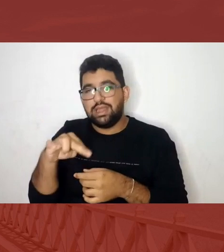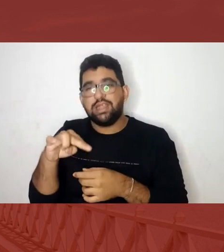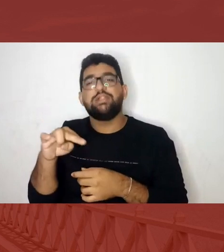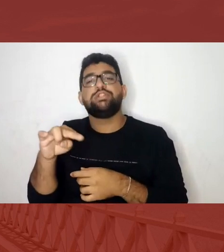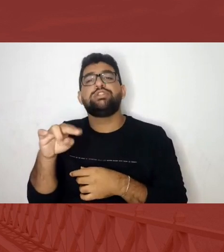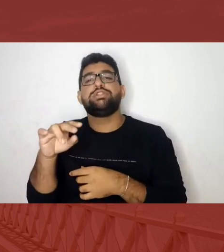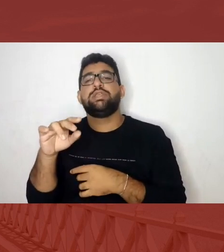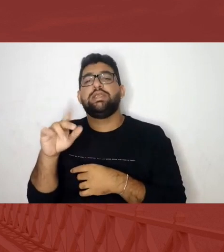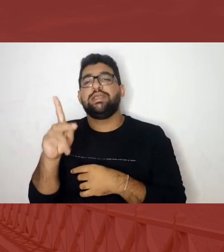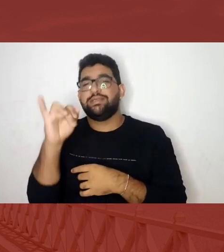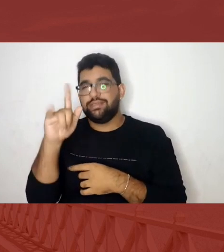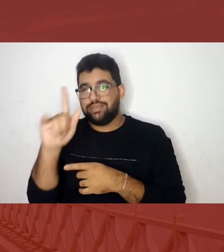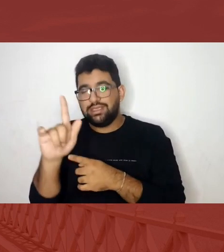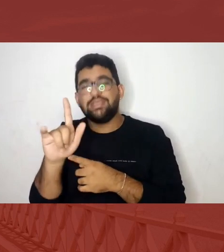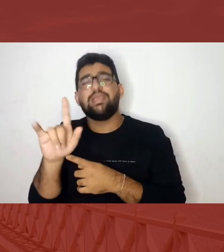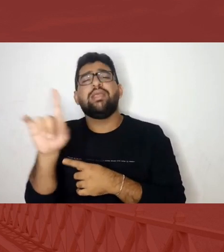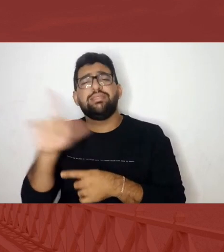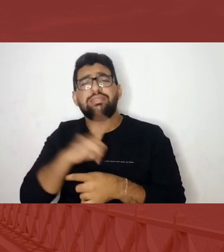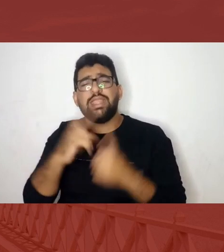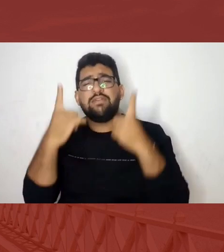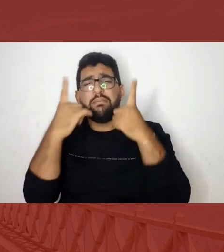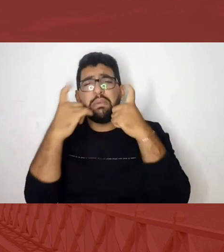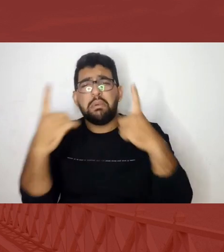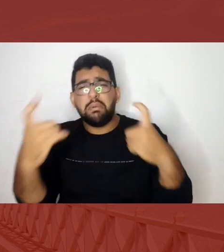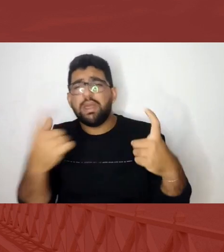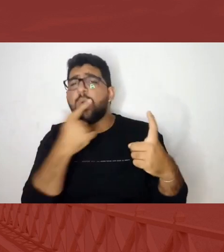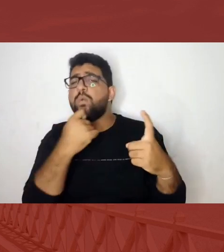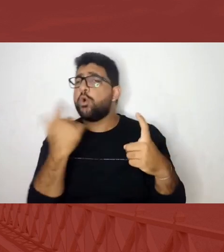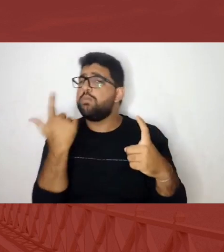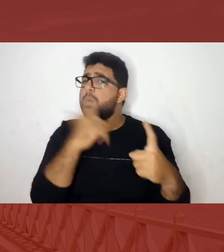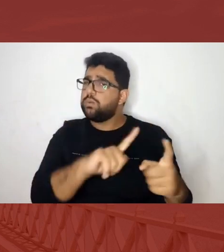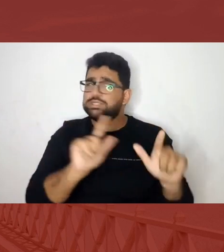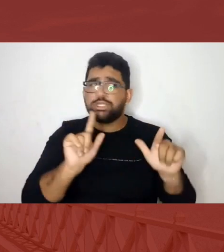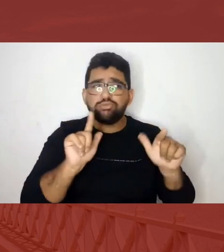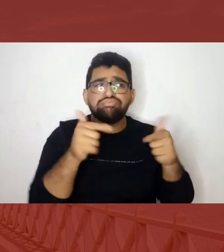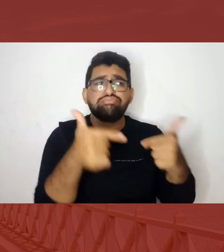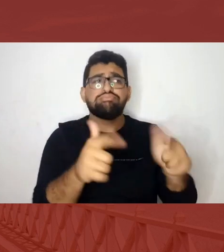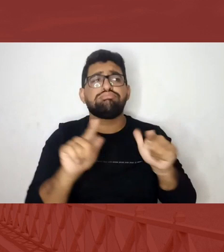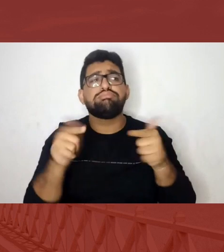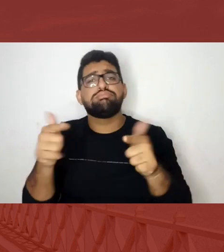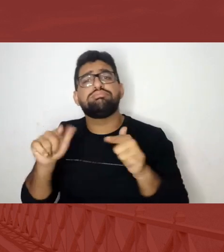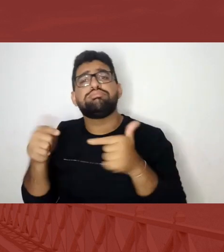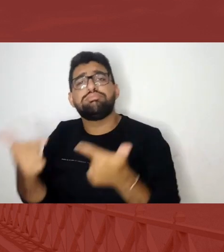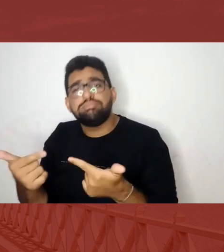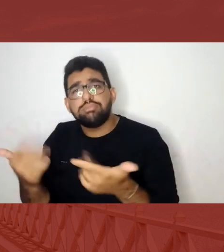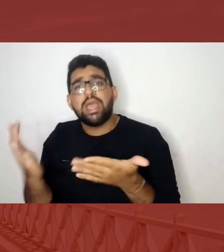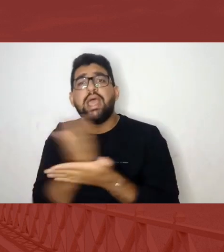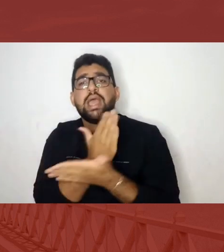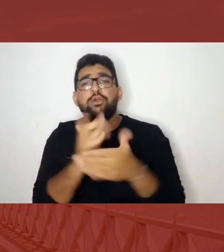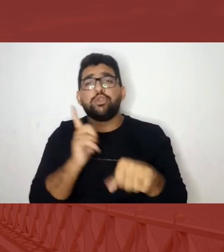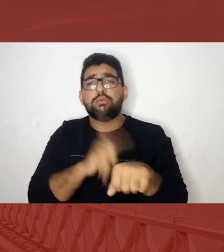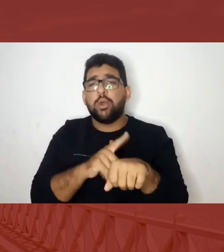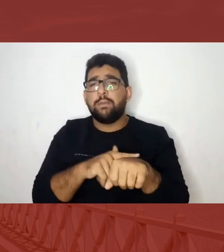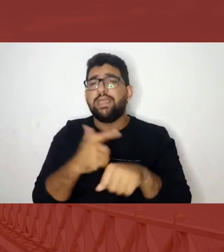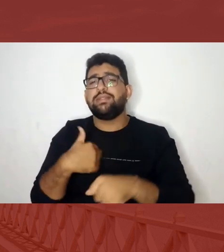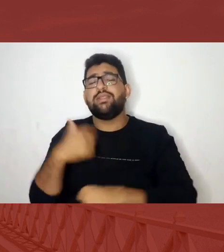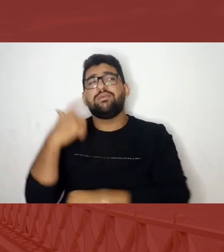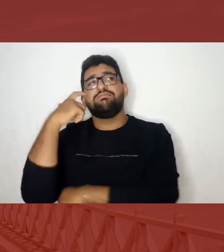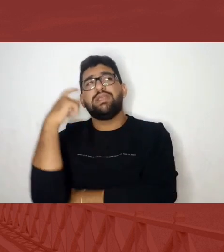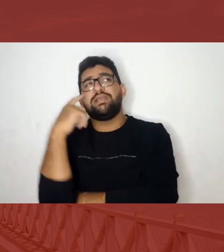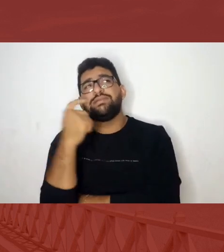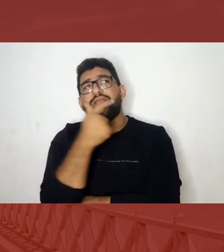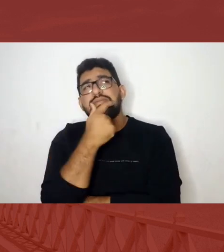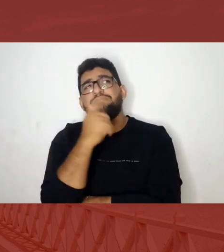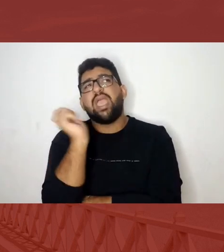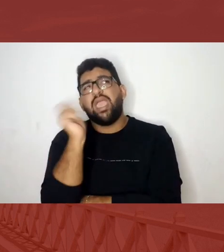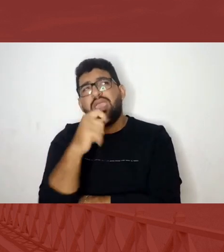violências que ele foi capaz de enfrentar eu confesso pra vocês que muitas vezes eu tive momentos em que eu pensei será que é mesmo pra esse lugar que